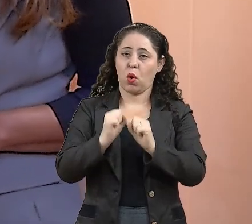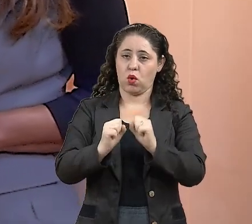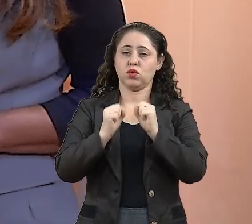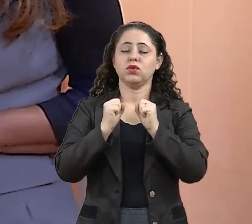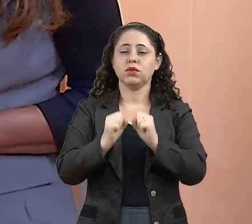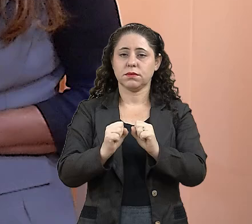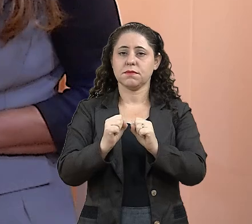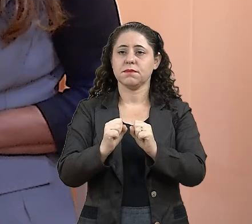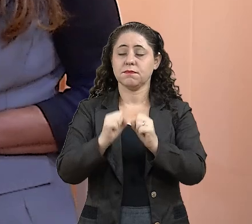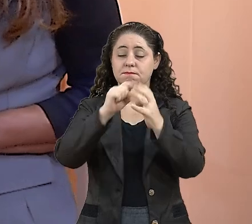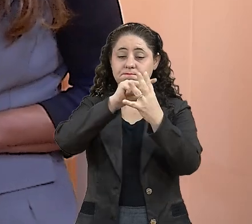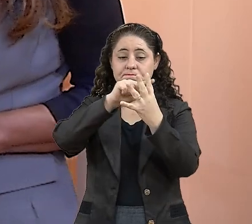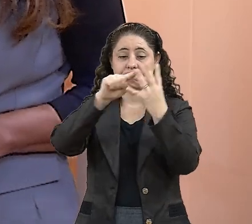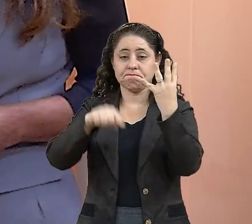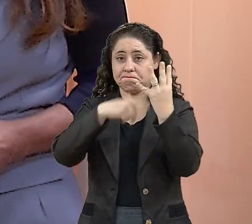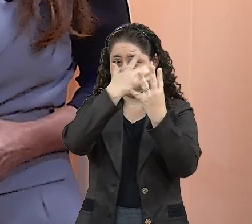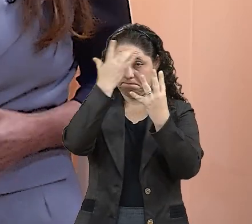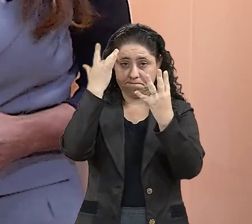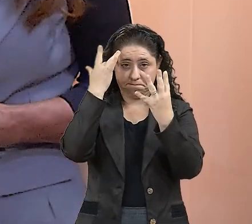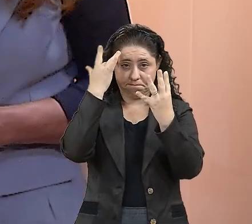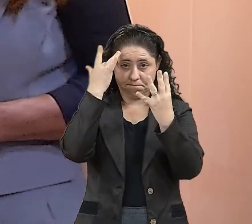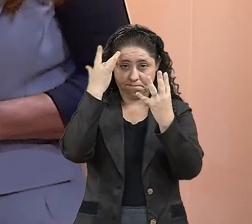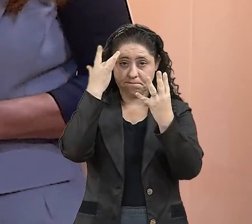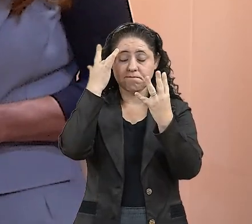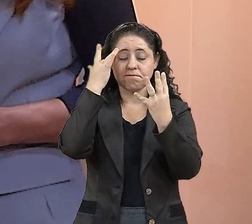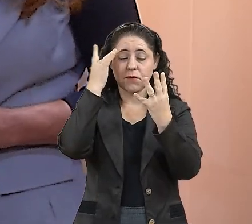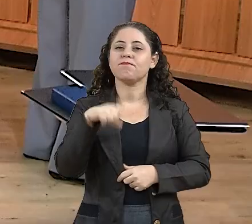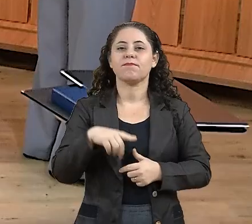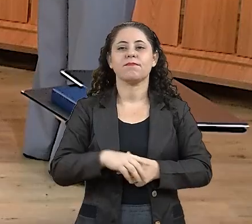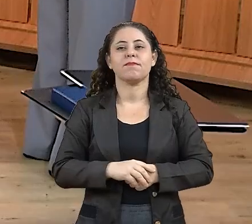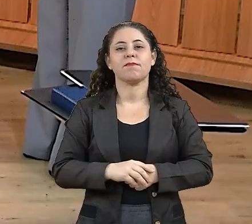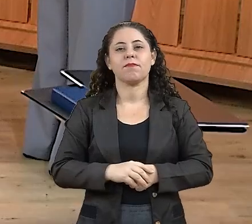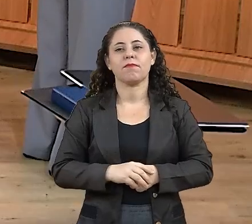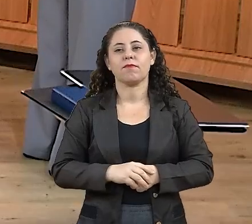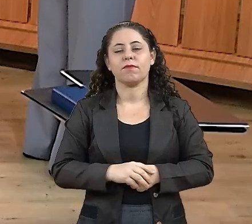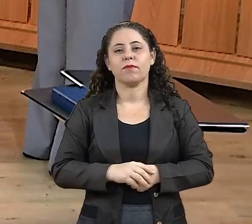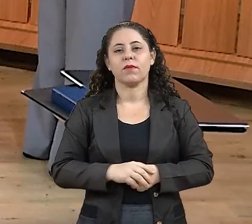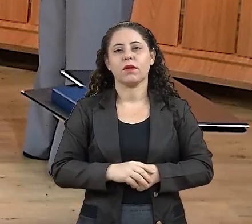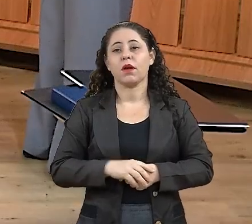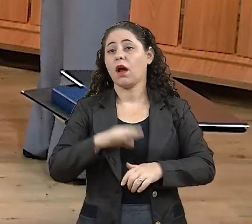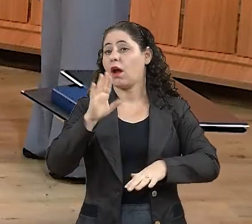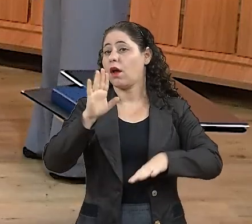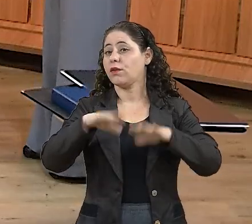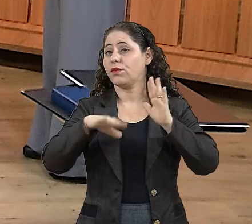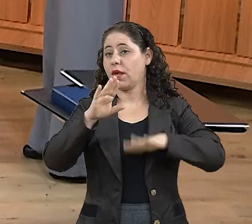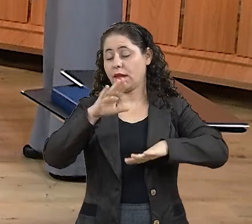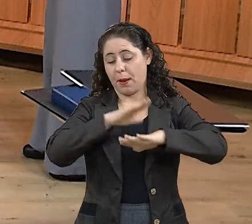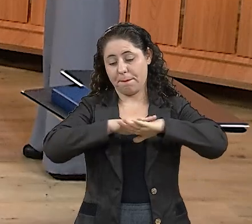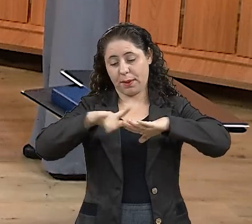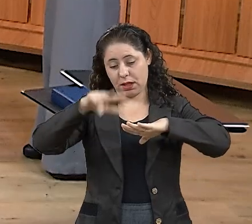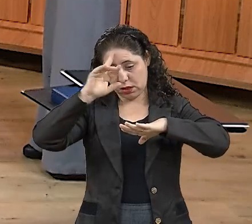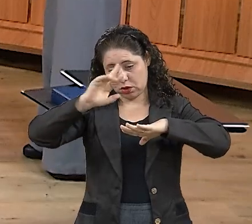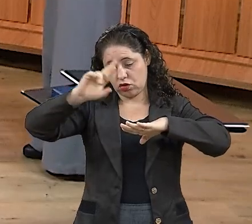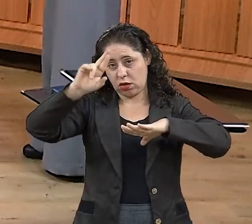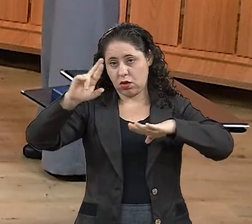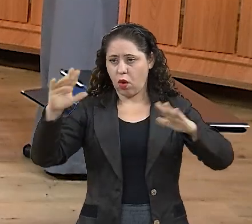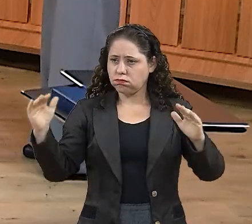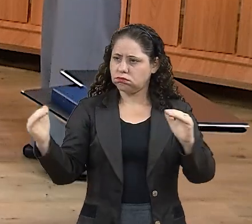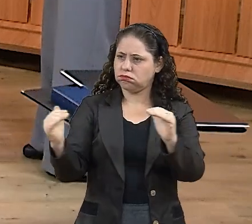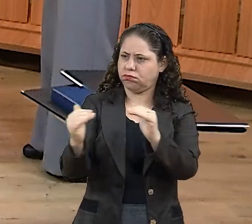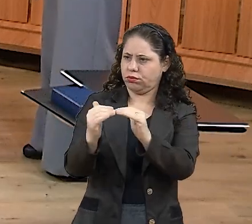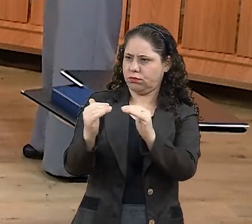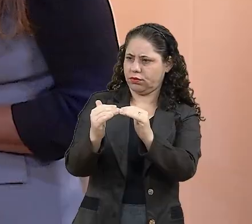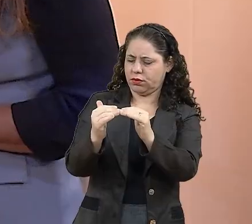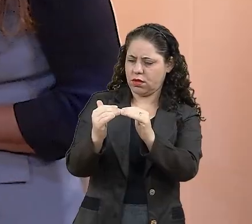quatro pessoas com a comenda e quatro com o título. E muitas vezes a mesa diretora também, em comum, eles